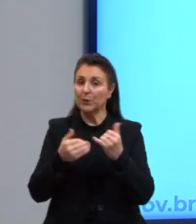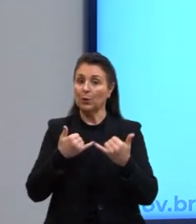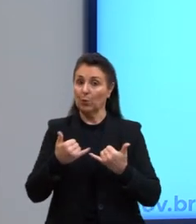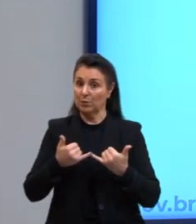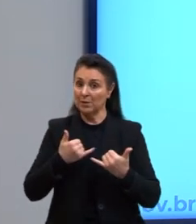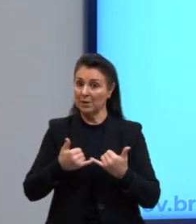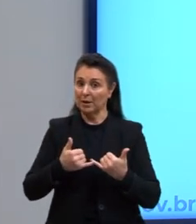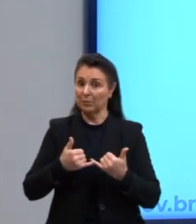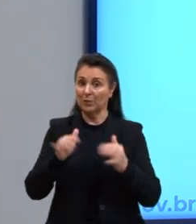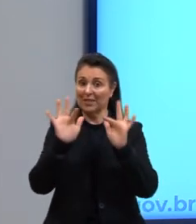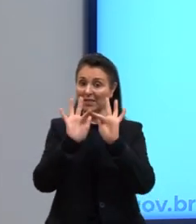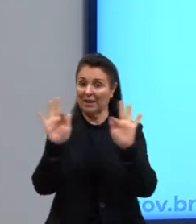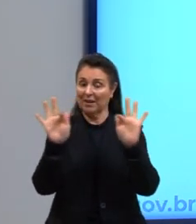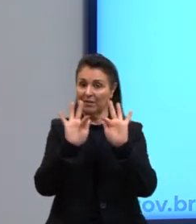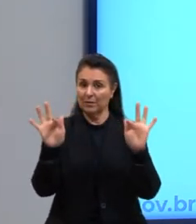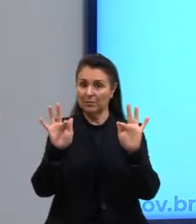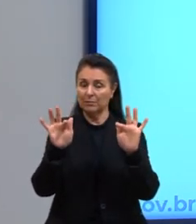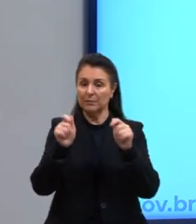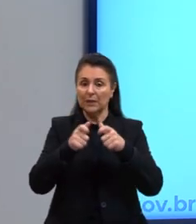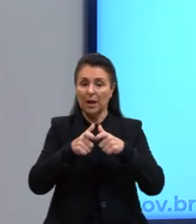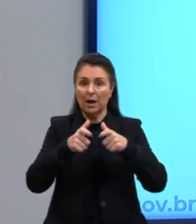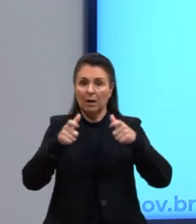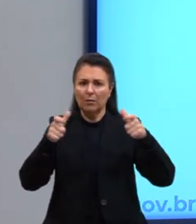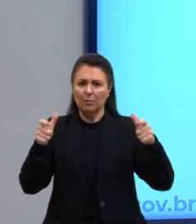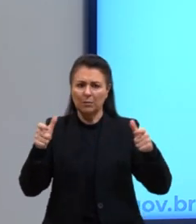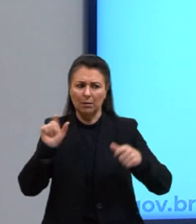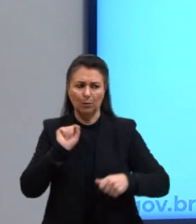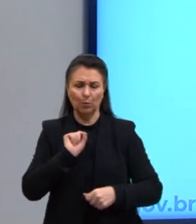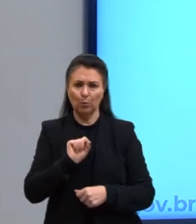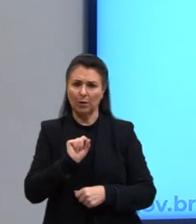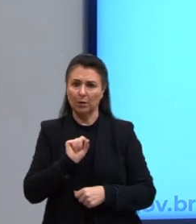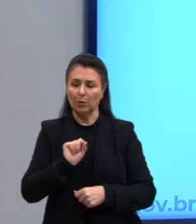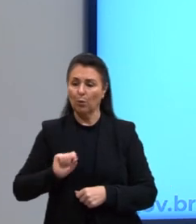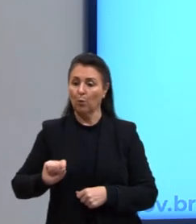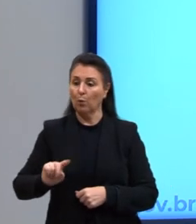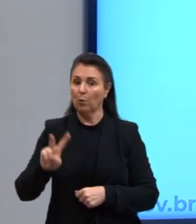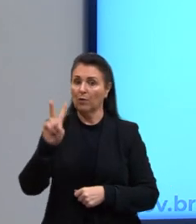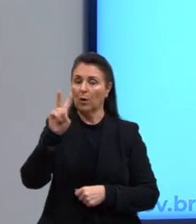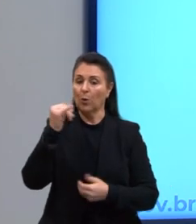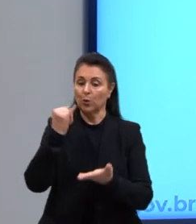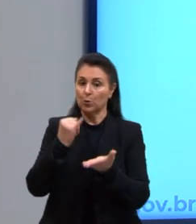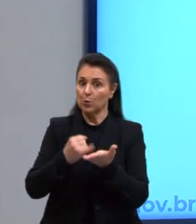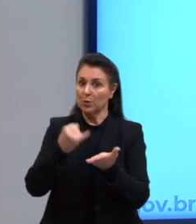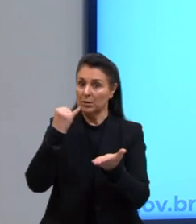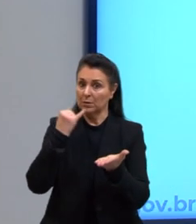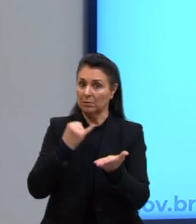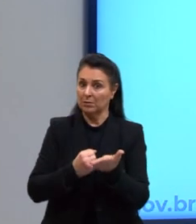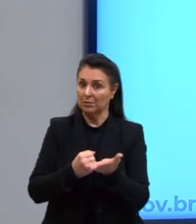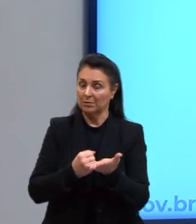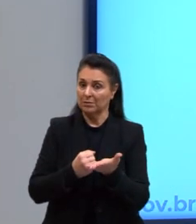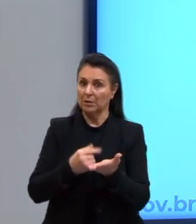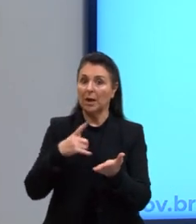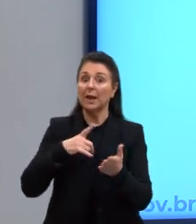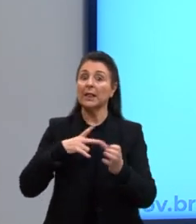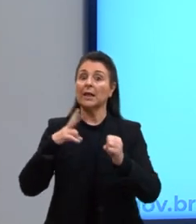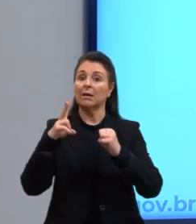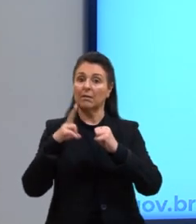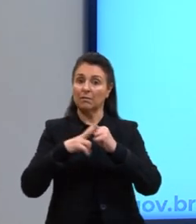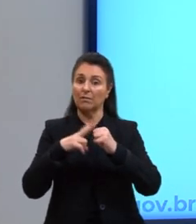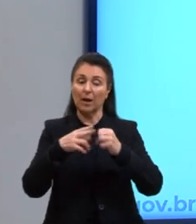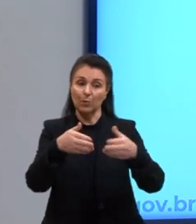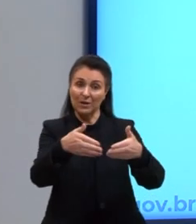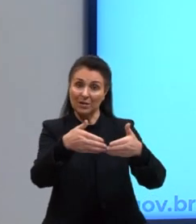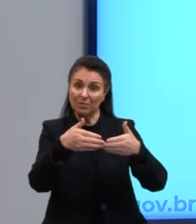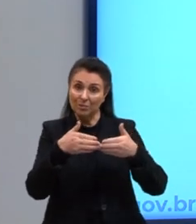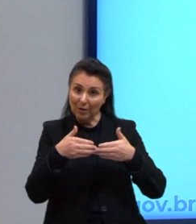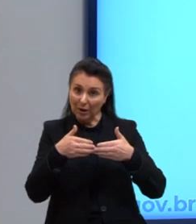semelhantes. Aumentaram o quê? O valor dos impostos. Então, aqui a gente tem um verbo que pede